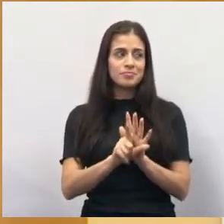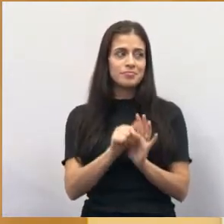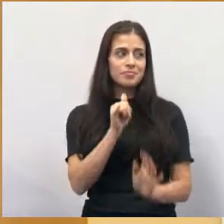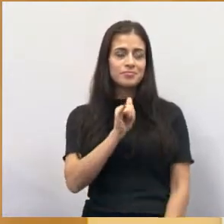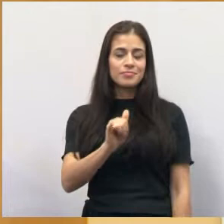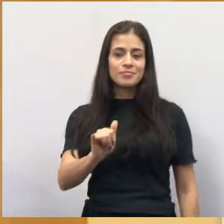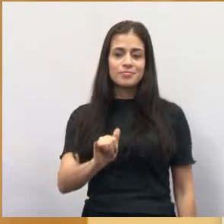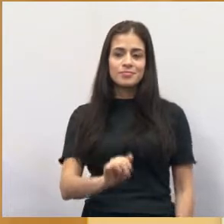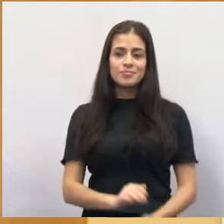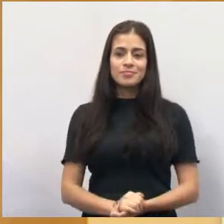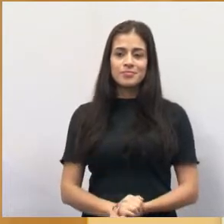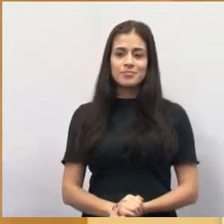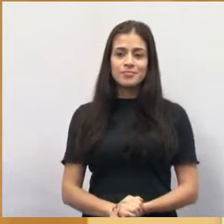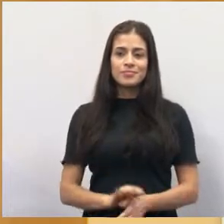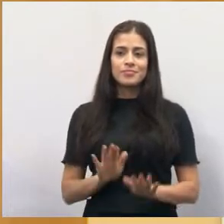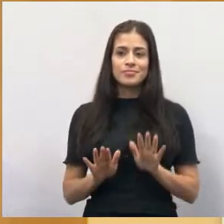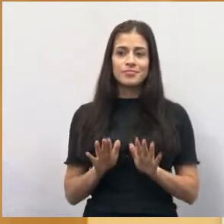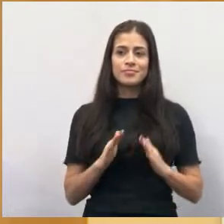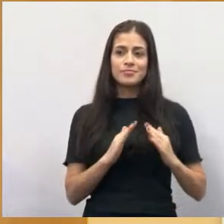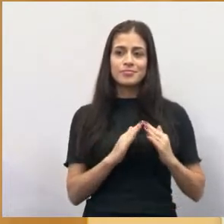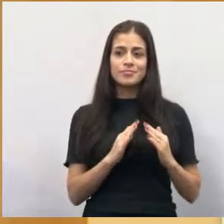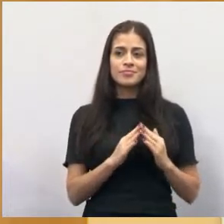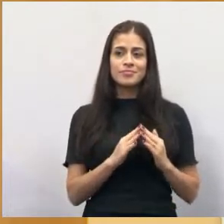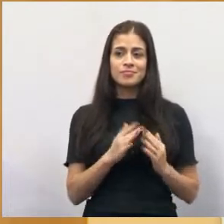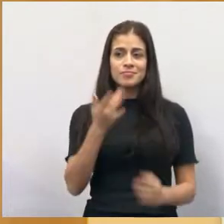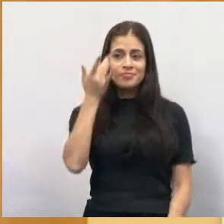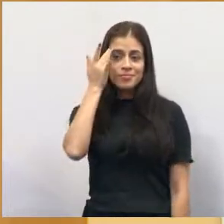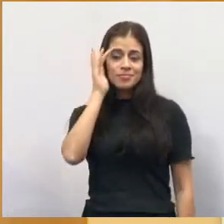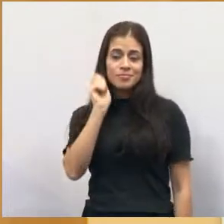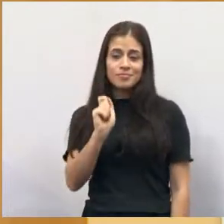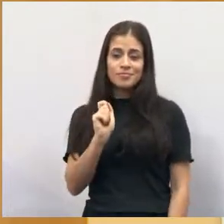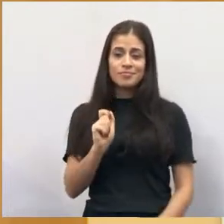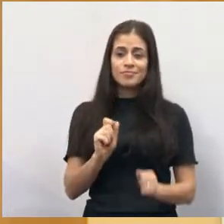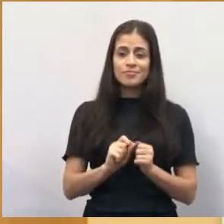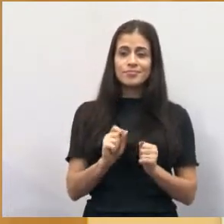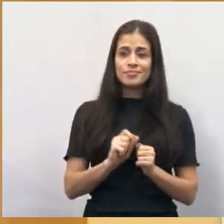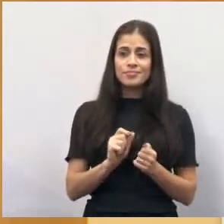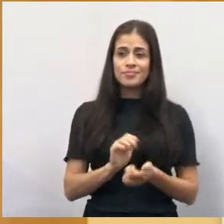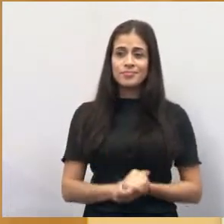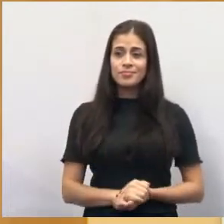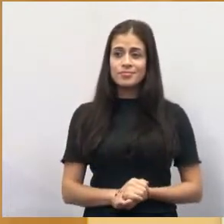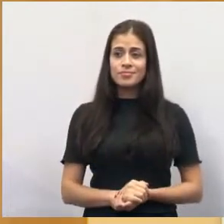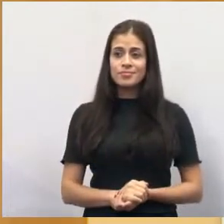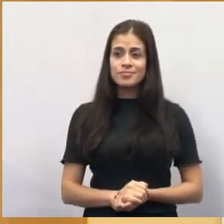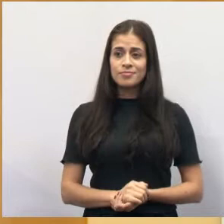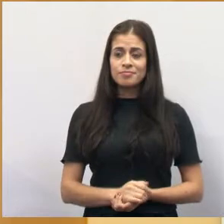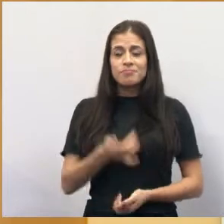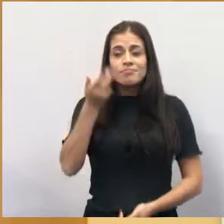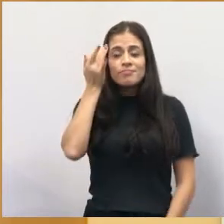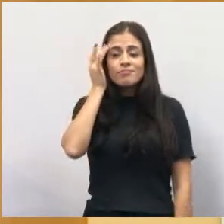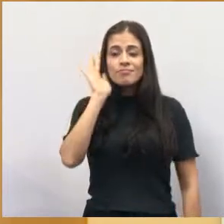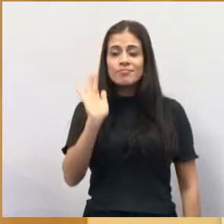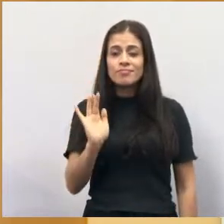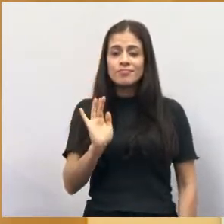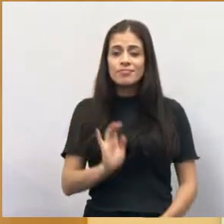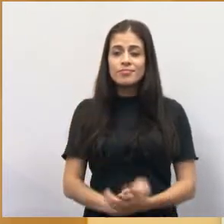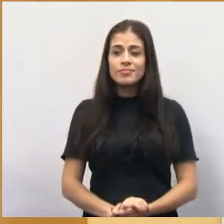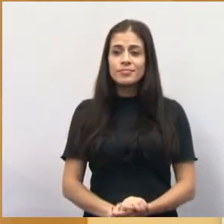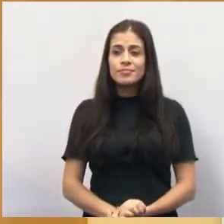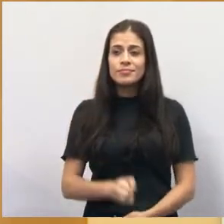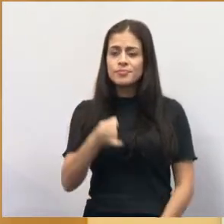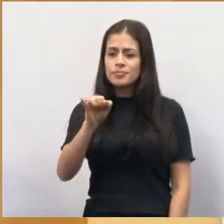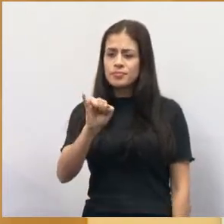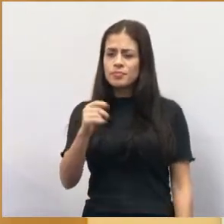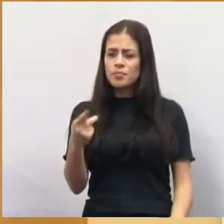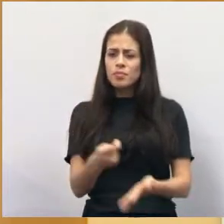da gente, a gente sabe o que o outro está fazendo, não A família, você não sabe o que aqueles da sua família estão fazendo. Então se tem alguém que errou,